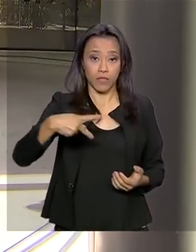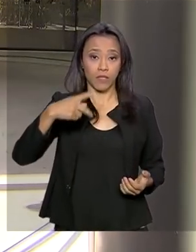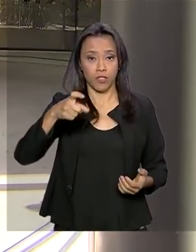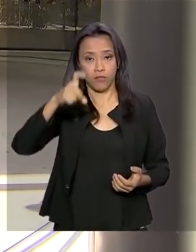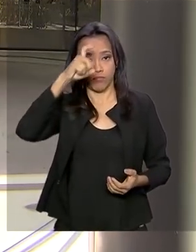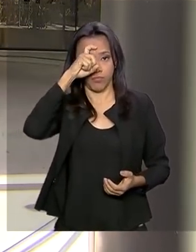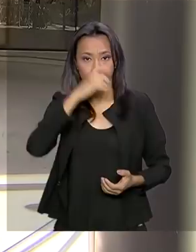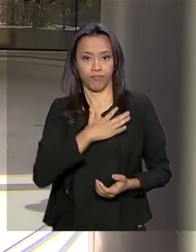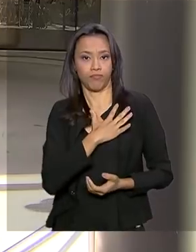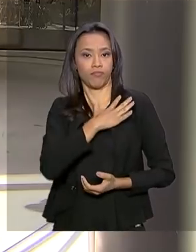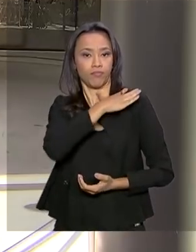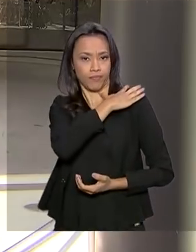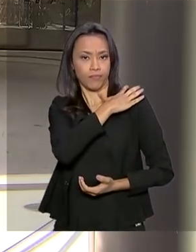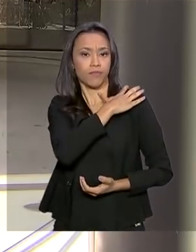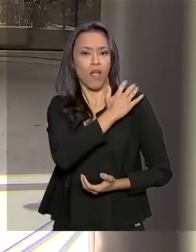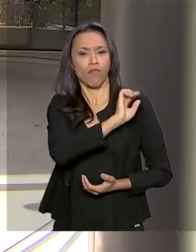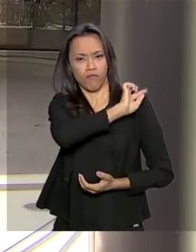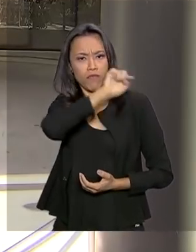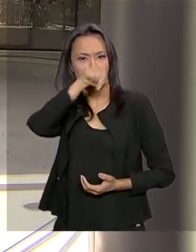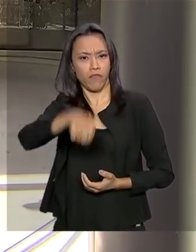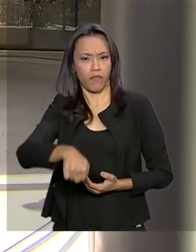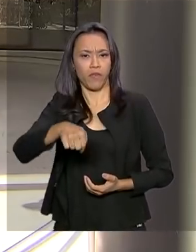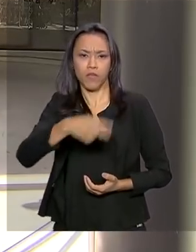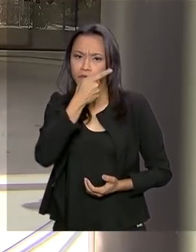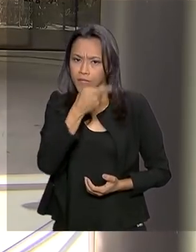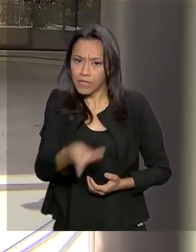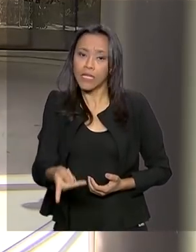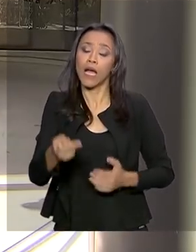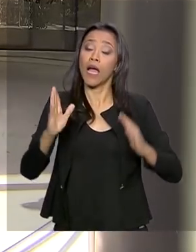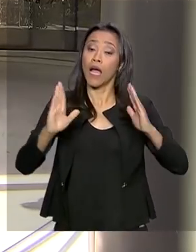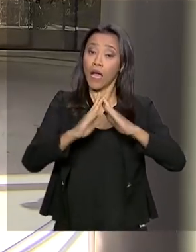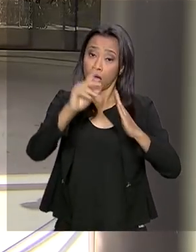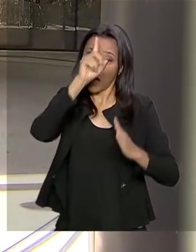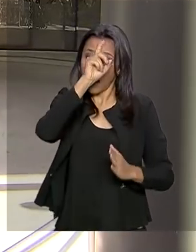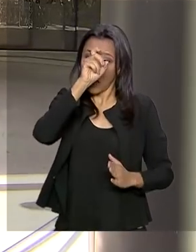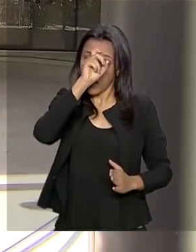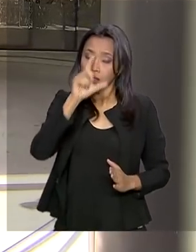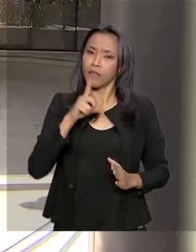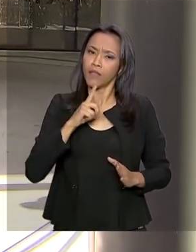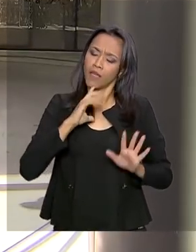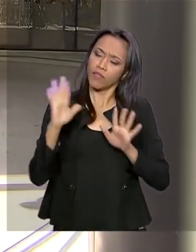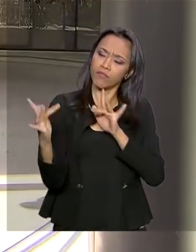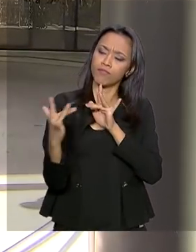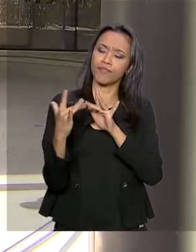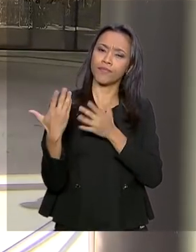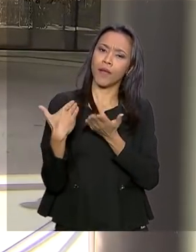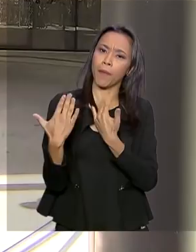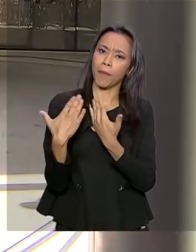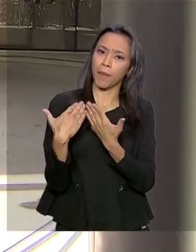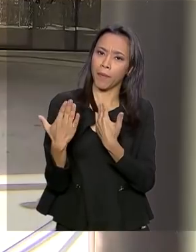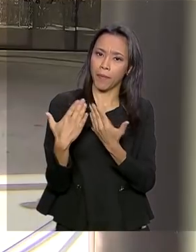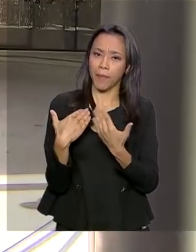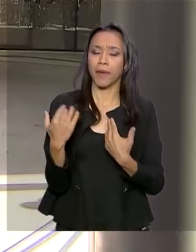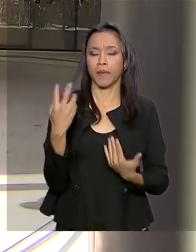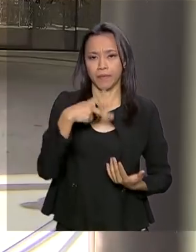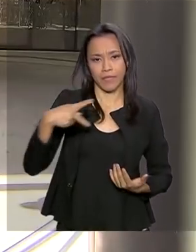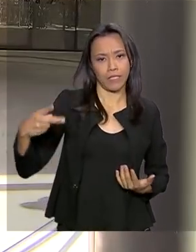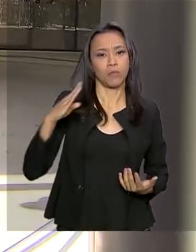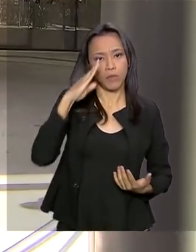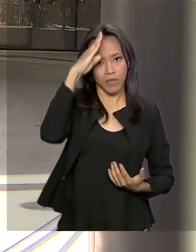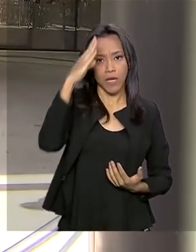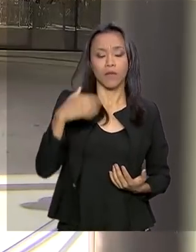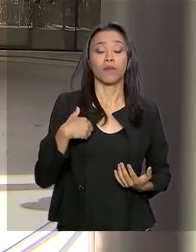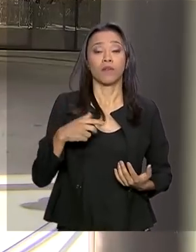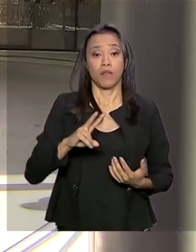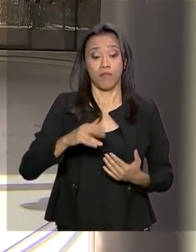Mourão, esteve aqui no hospital e teve um breve encontro com Jair Bolsonaro. Está prevista para logo